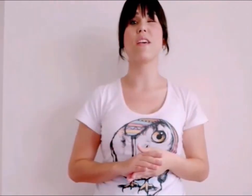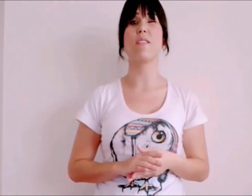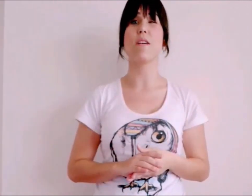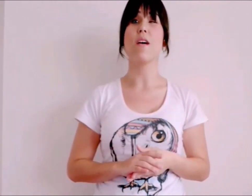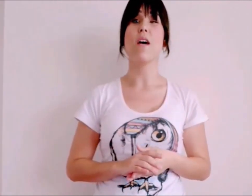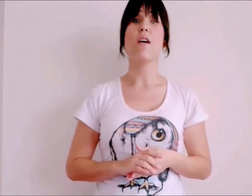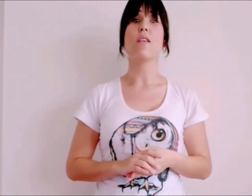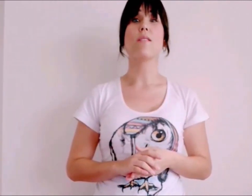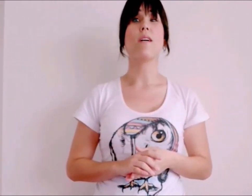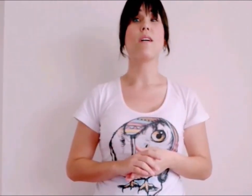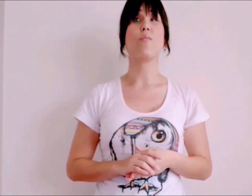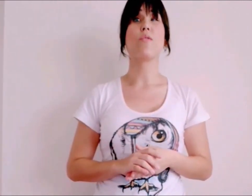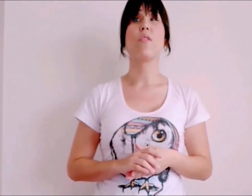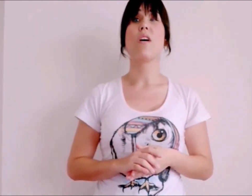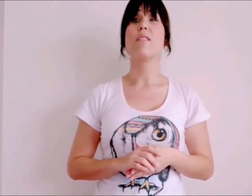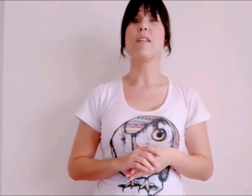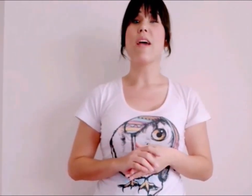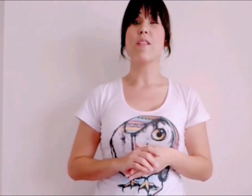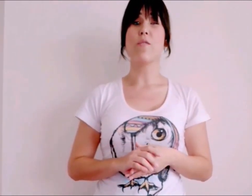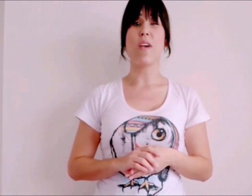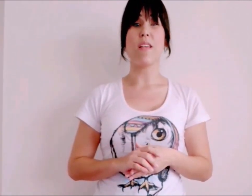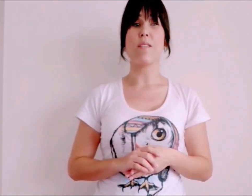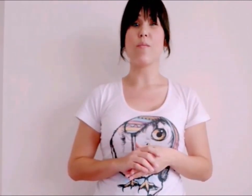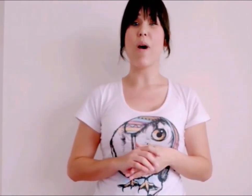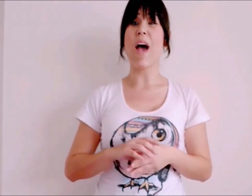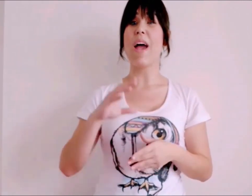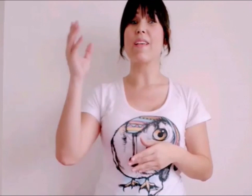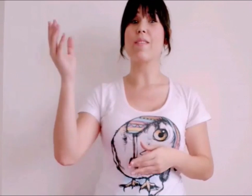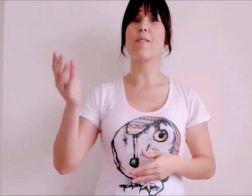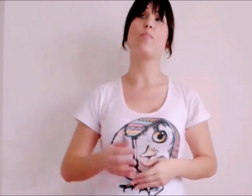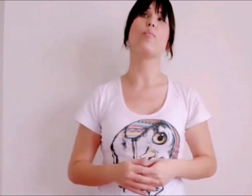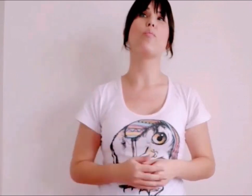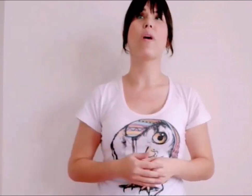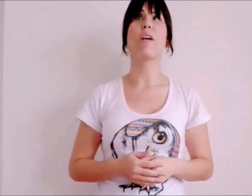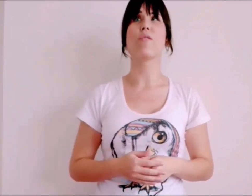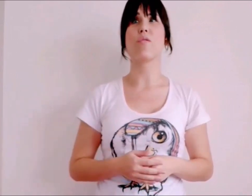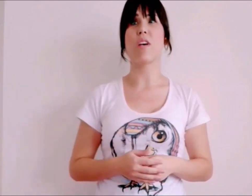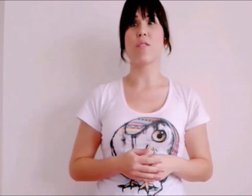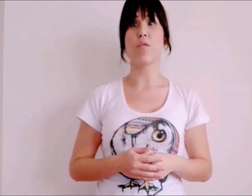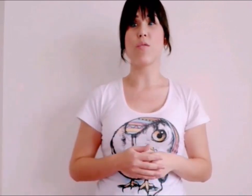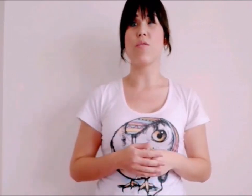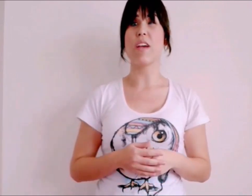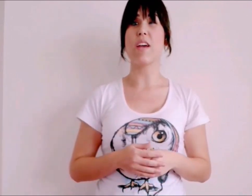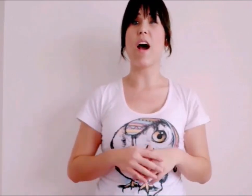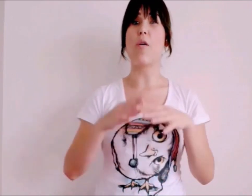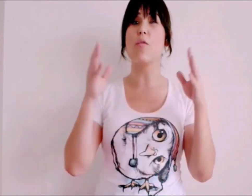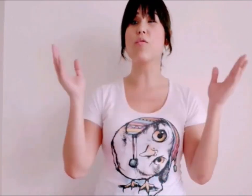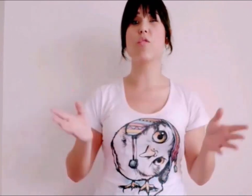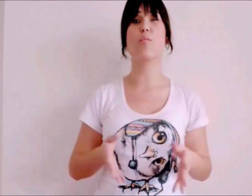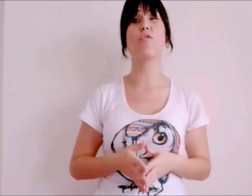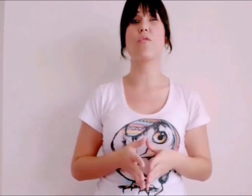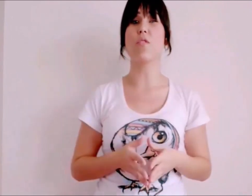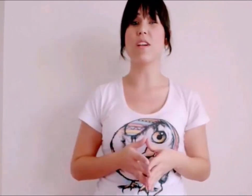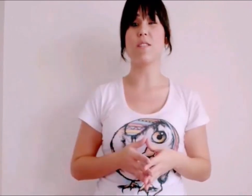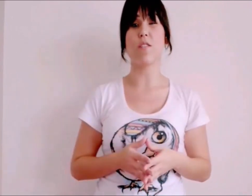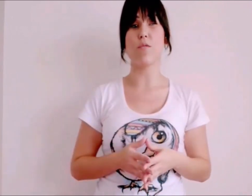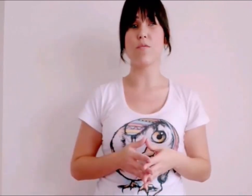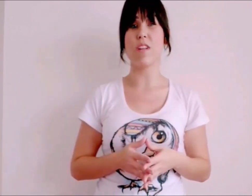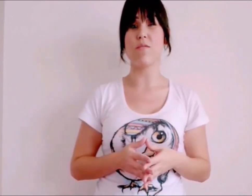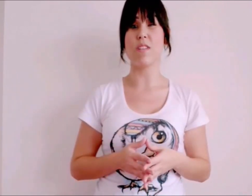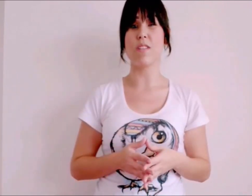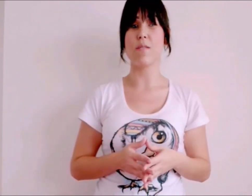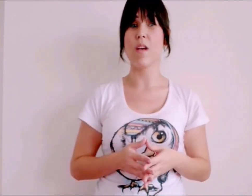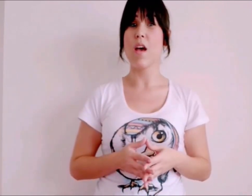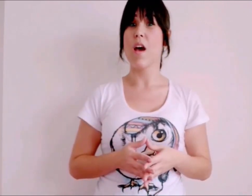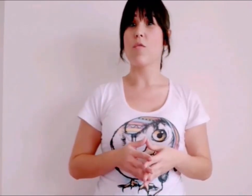com deficiência, estamos três vezes mais propensos a sofrer algum tipo de violência